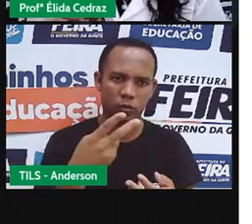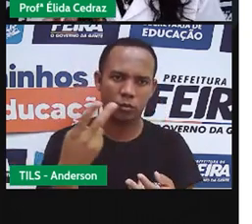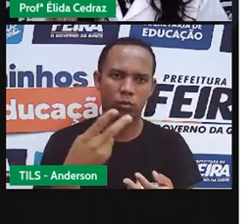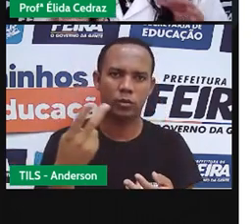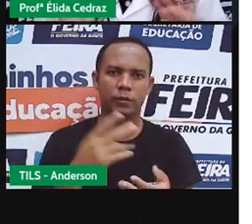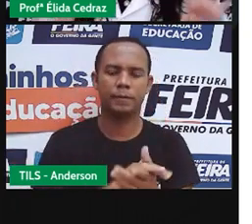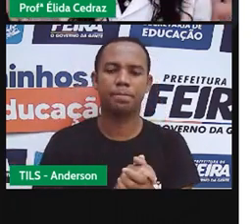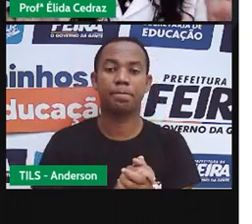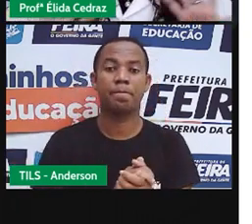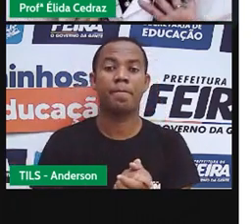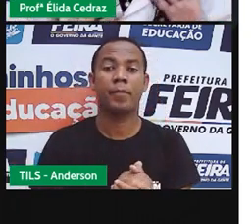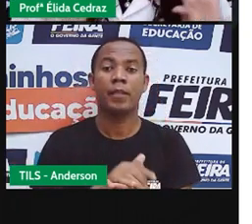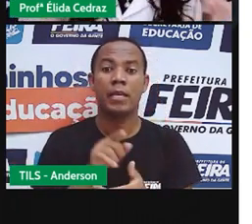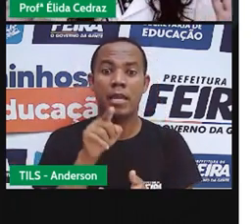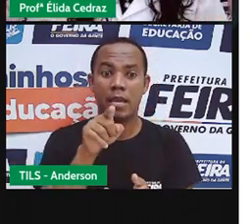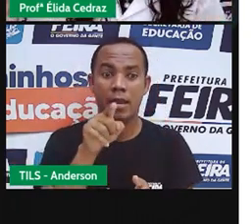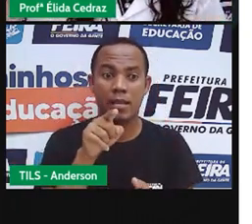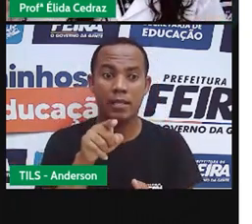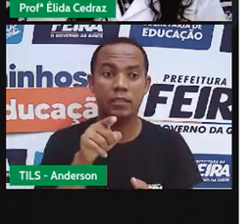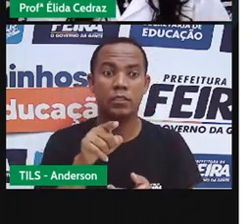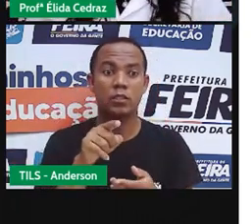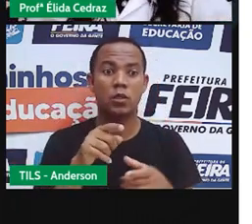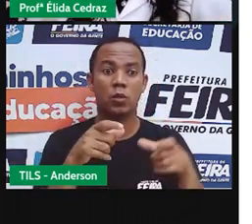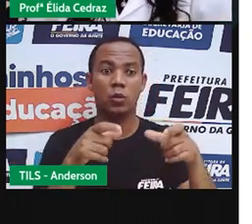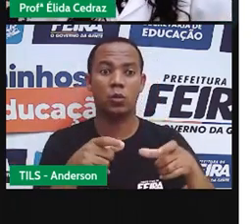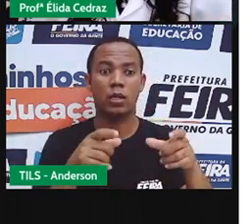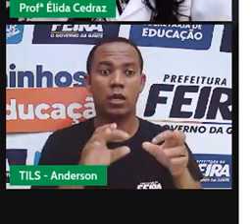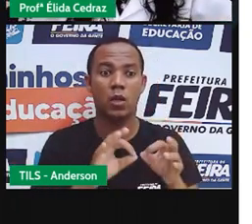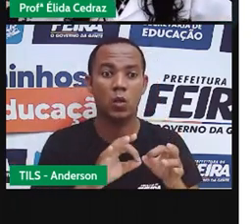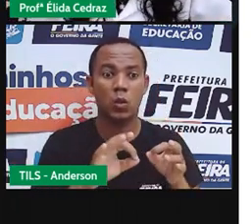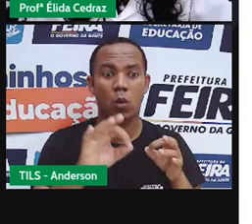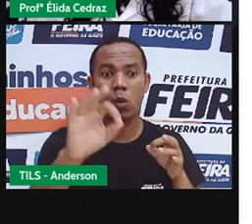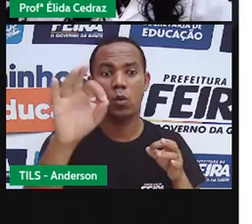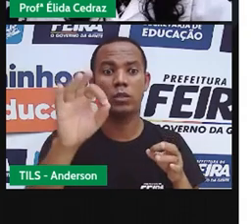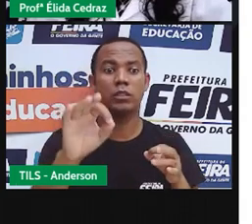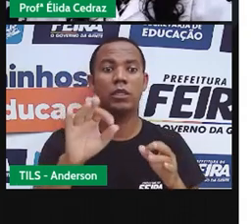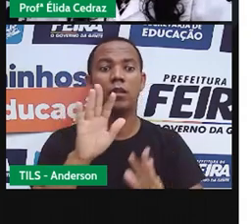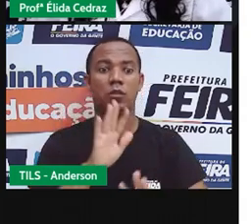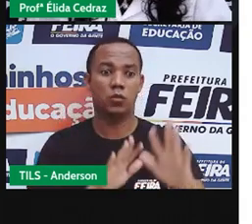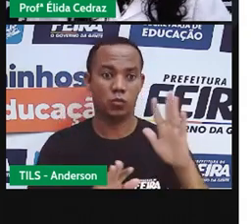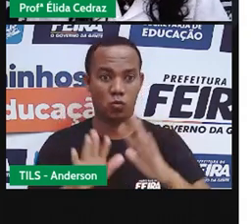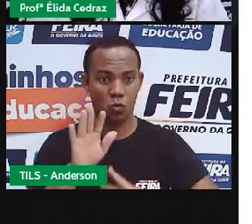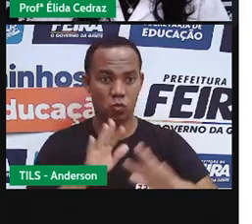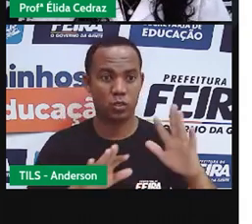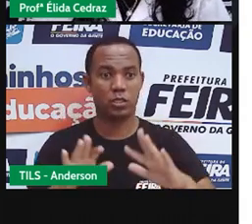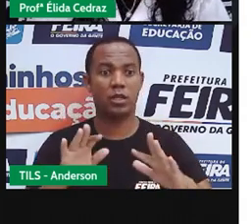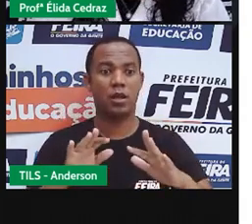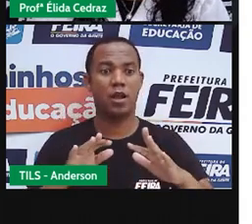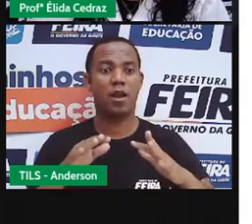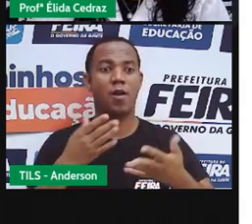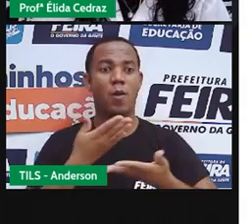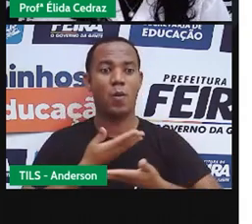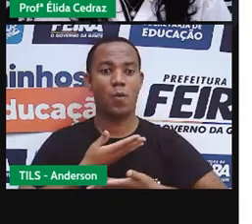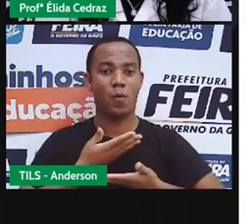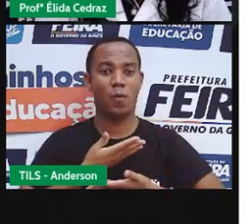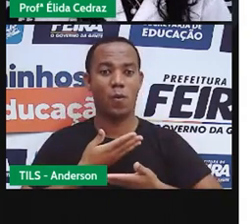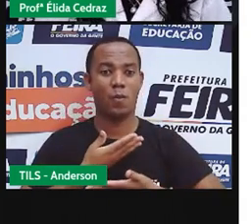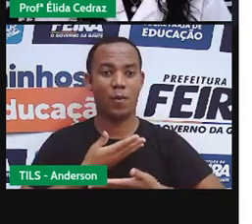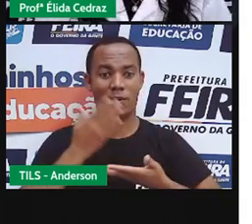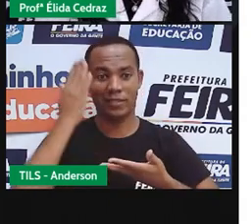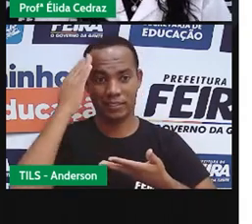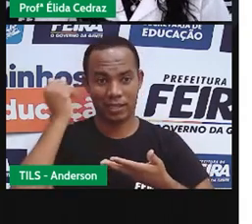mesmo distantes, morando em lugares isolados, eles cuidam da proteção da sua pele. Sabe como?